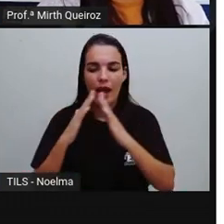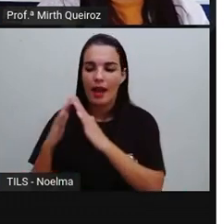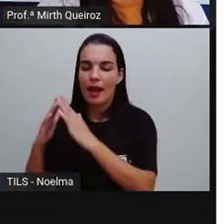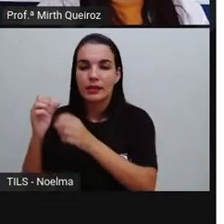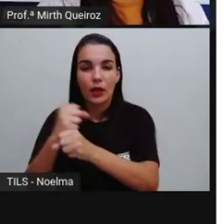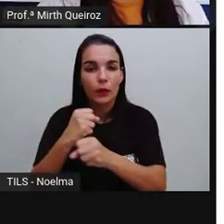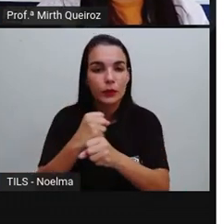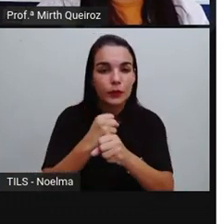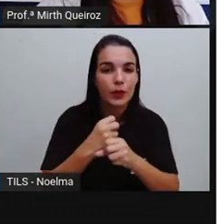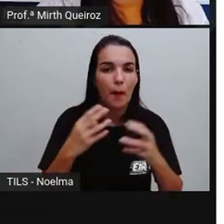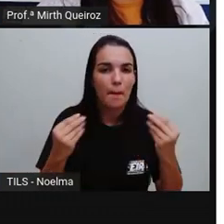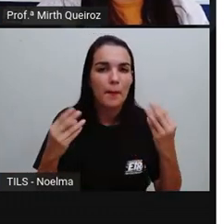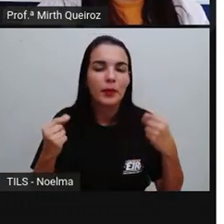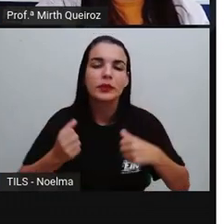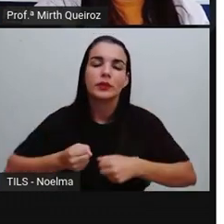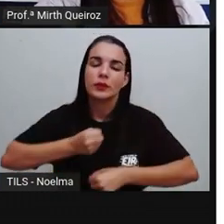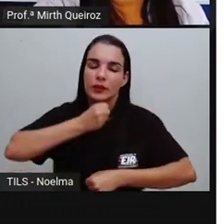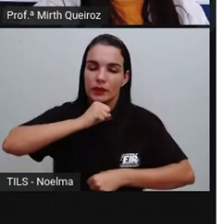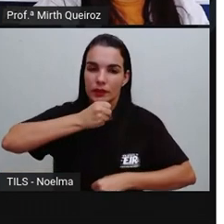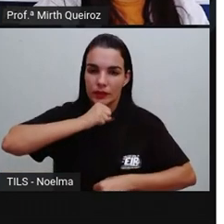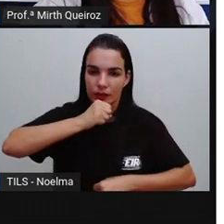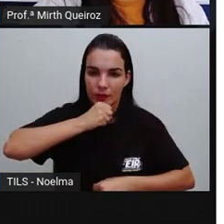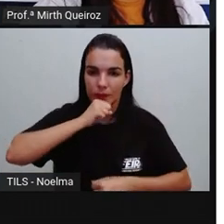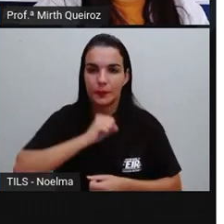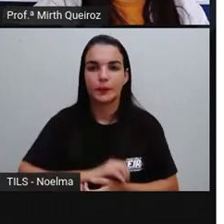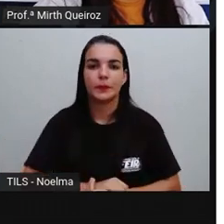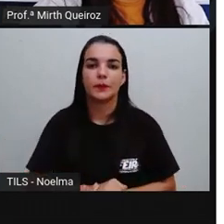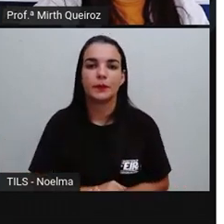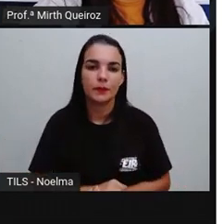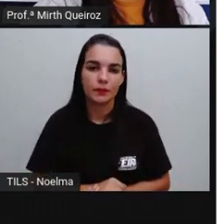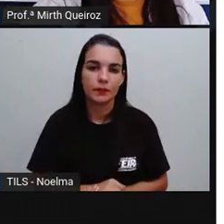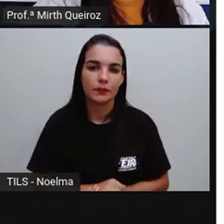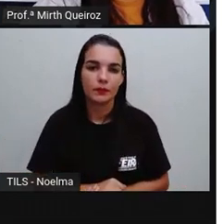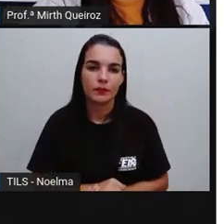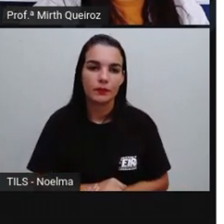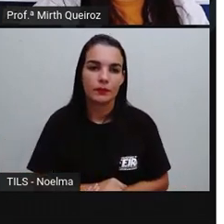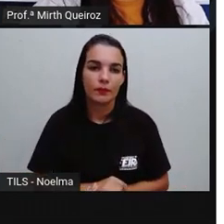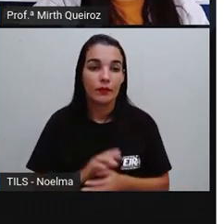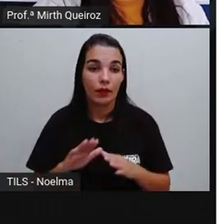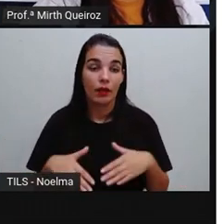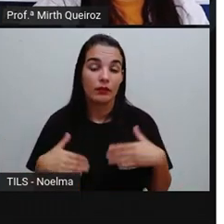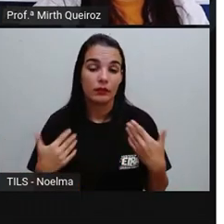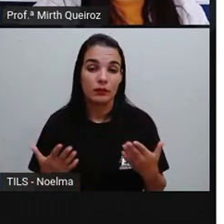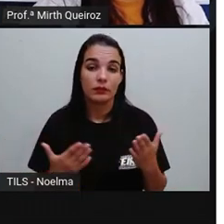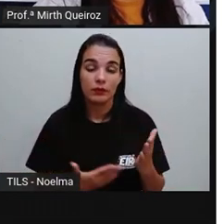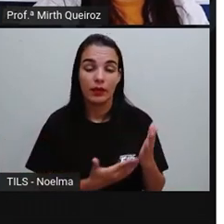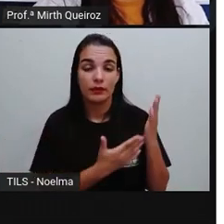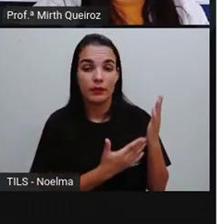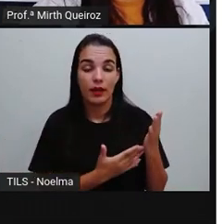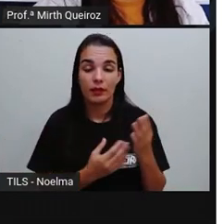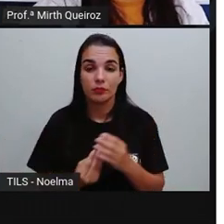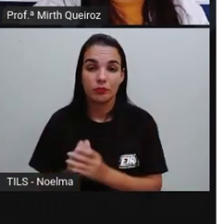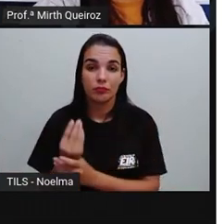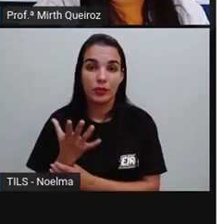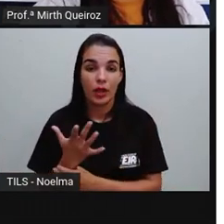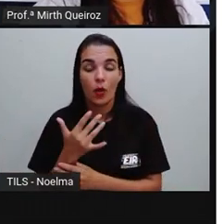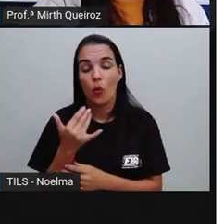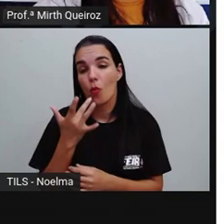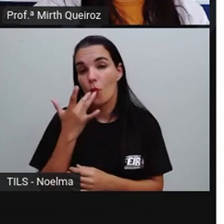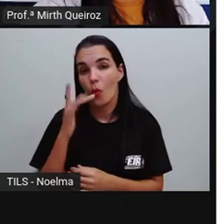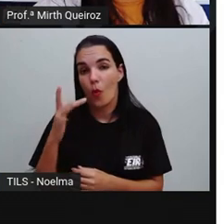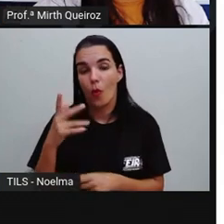que se tem ali, que são construções bem antigas. E foi graças à descoberta do ouro, do diamante